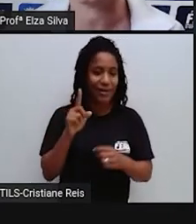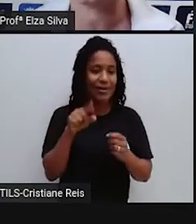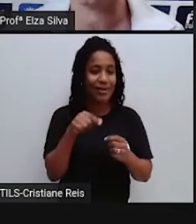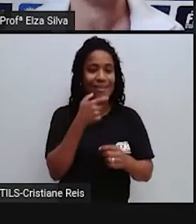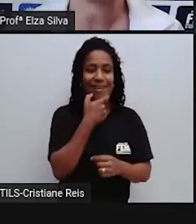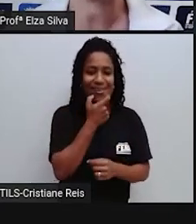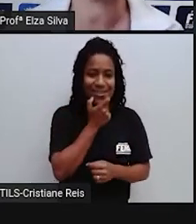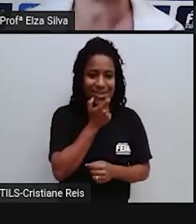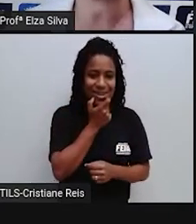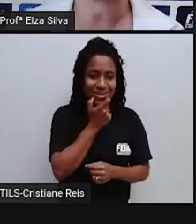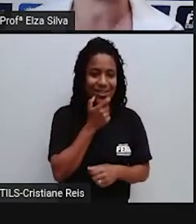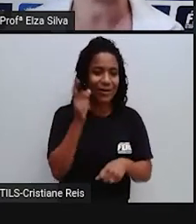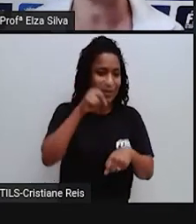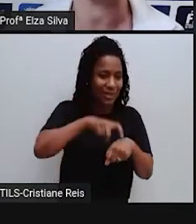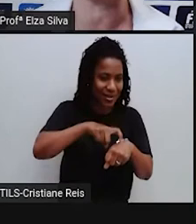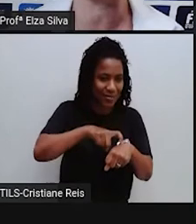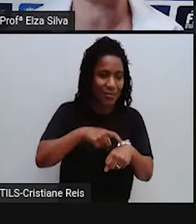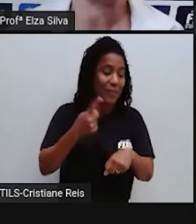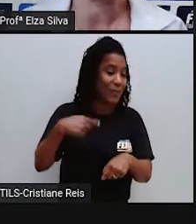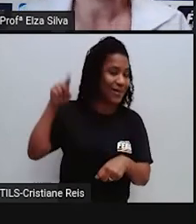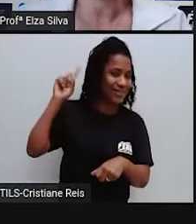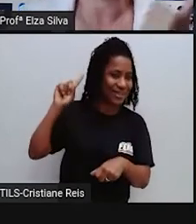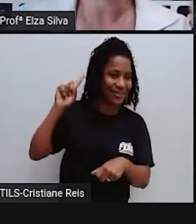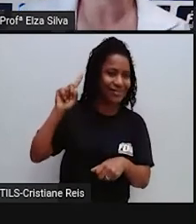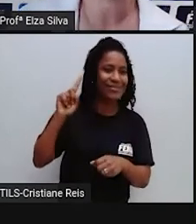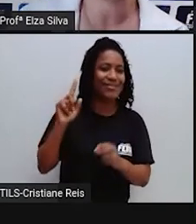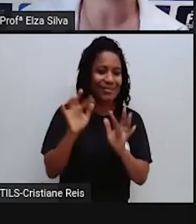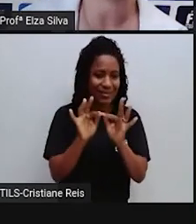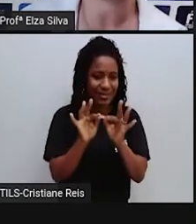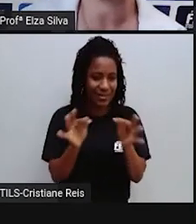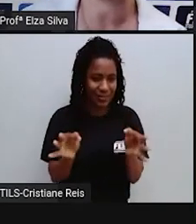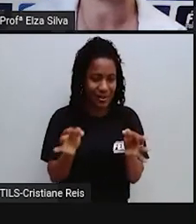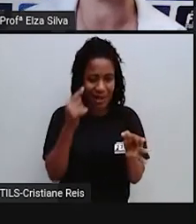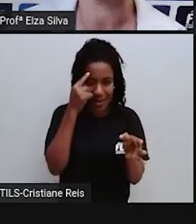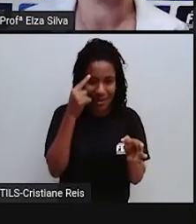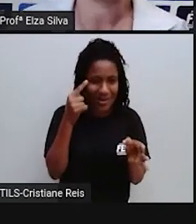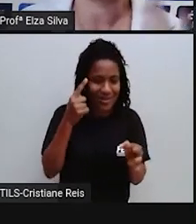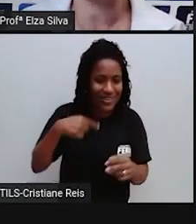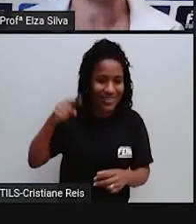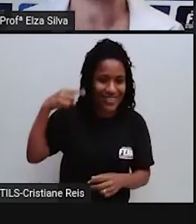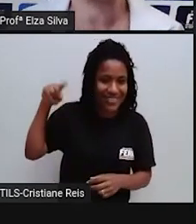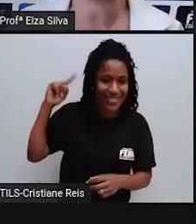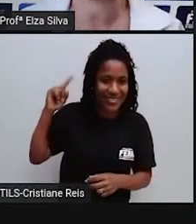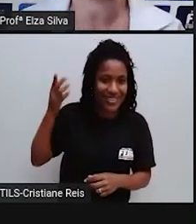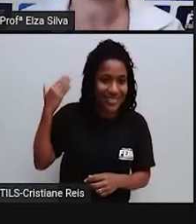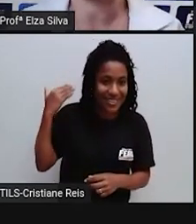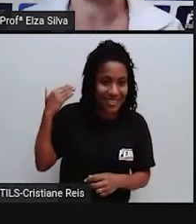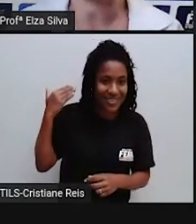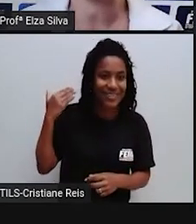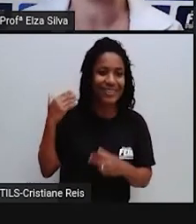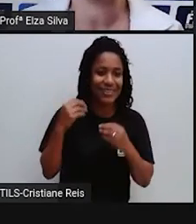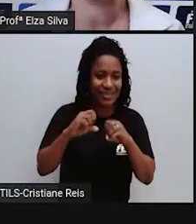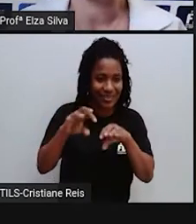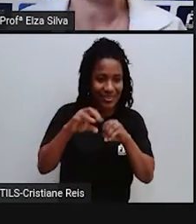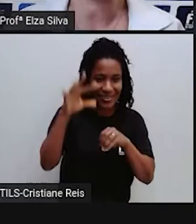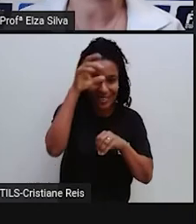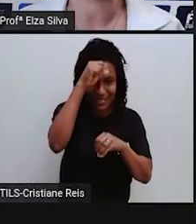Tens O tempo passado Simples Que nós estudamos Na aula anterior Então me ajudem Aqui a lembrar